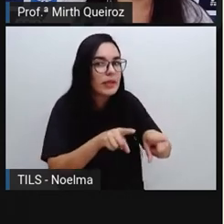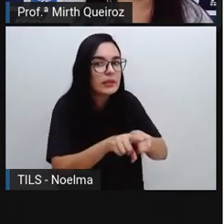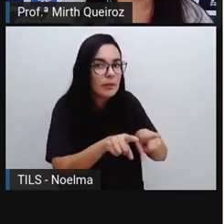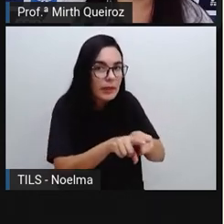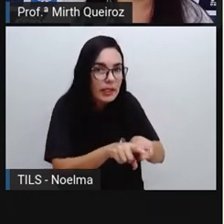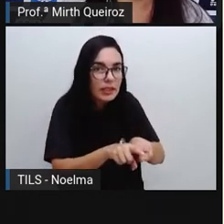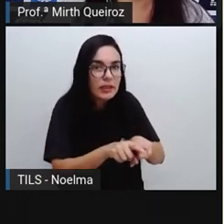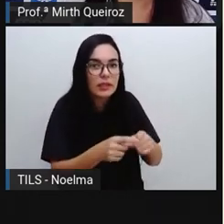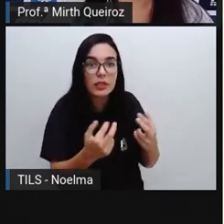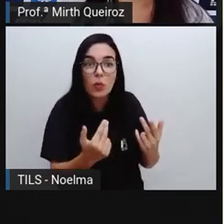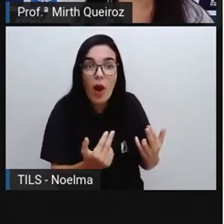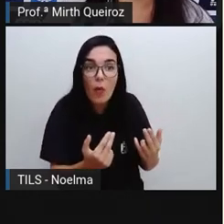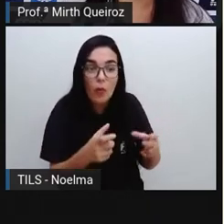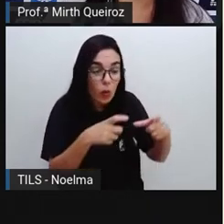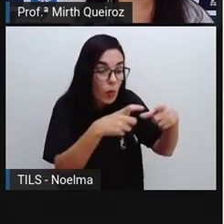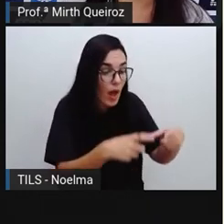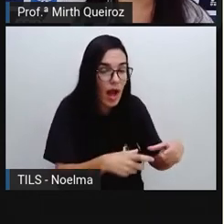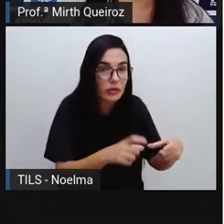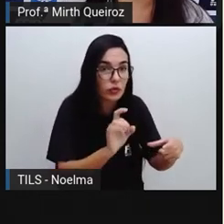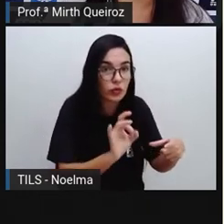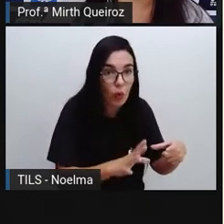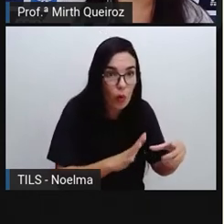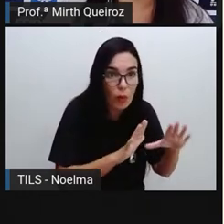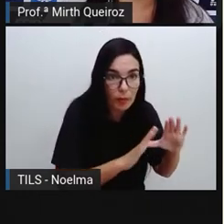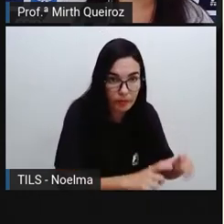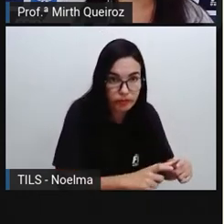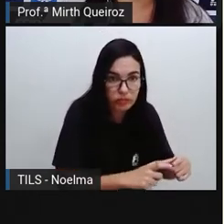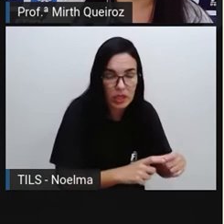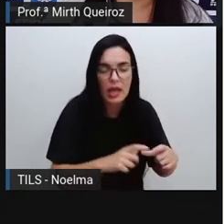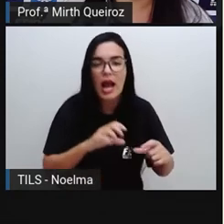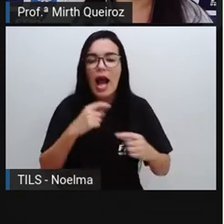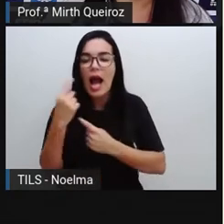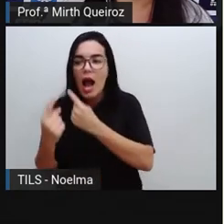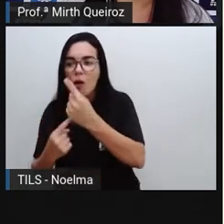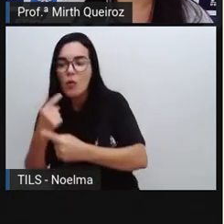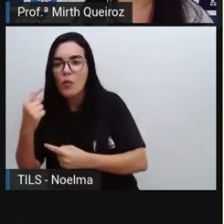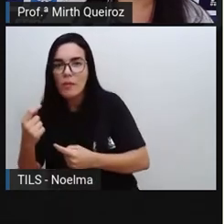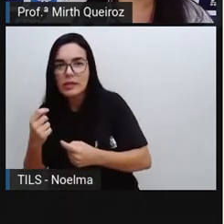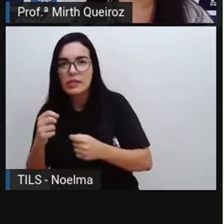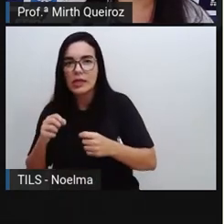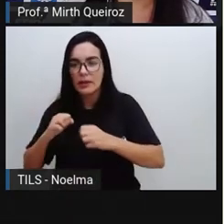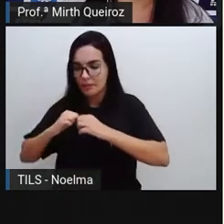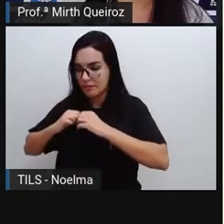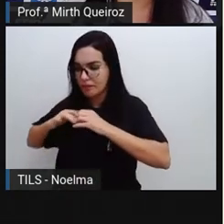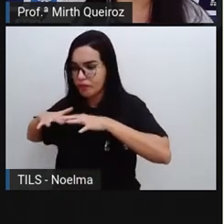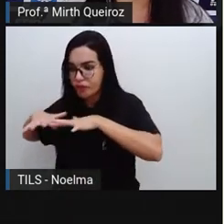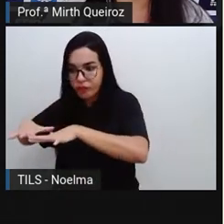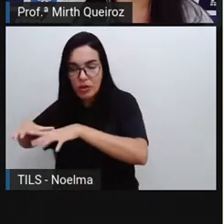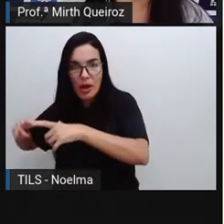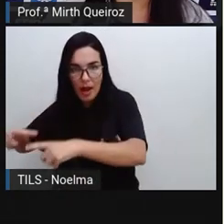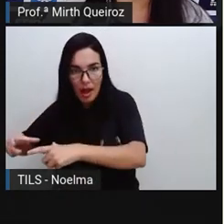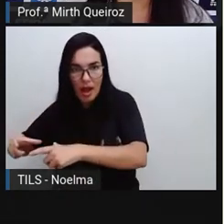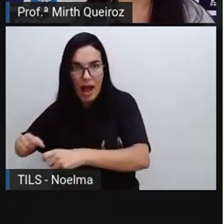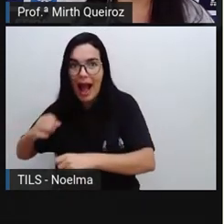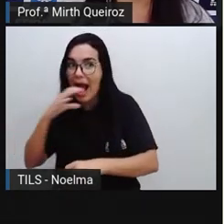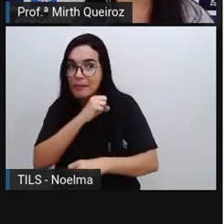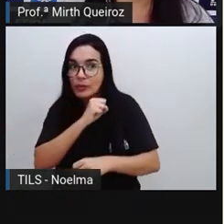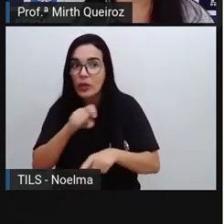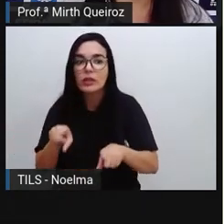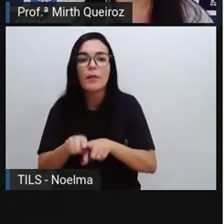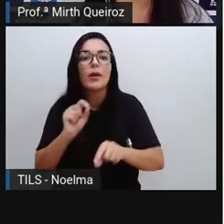epidemia algumas epidemias se propagam muito rápido aí o governo também tem que ser rápido para